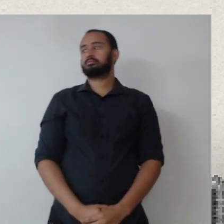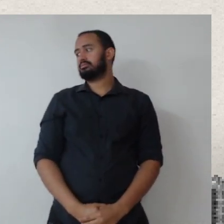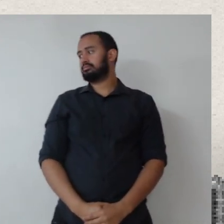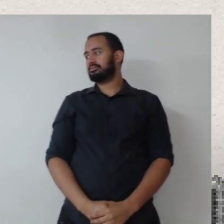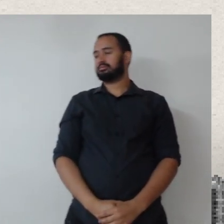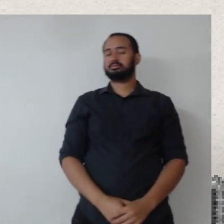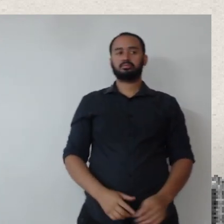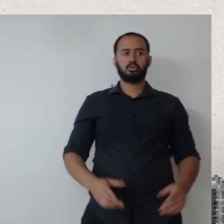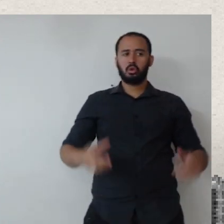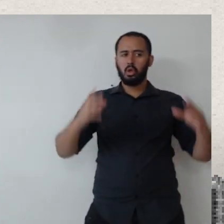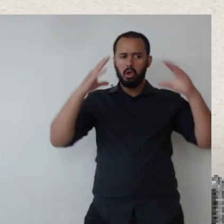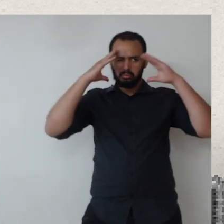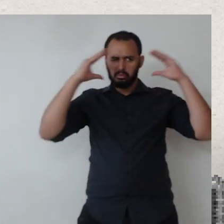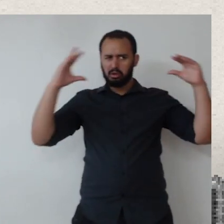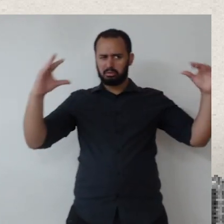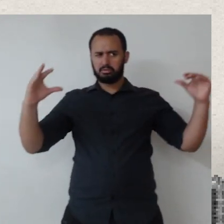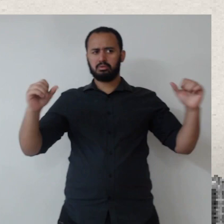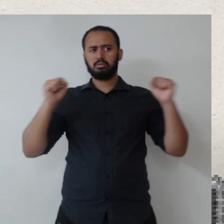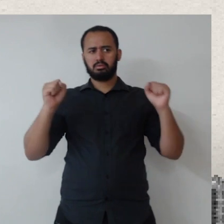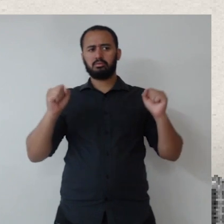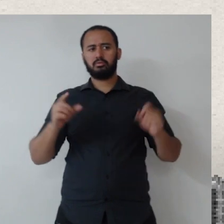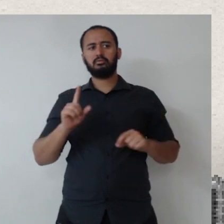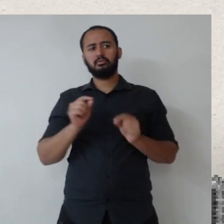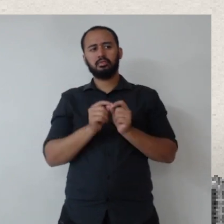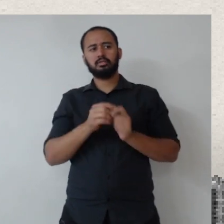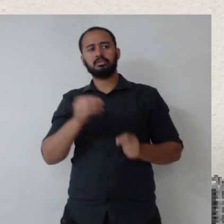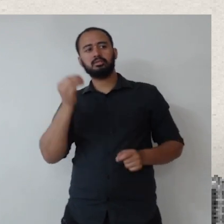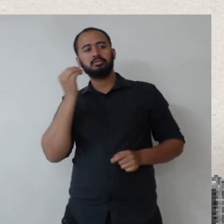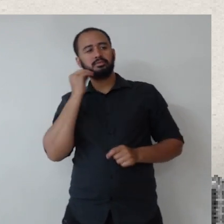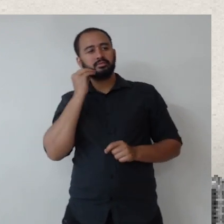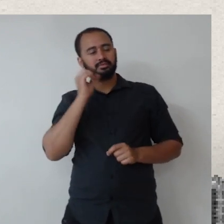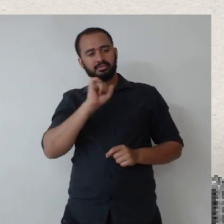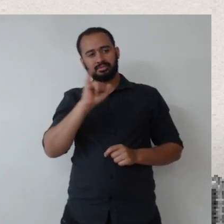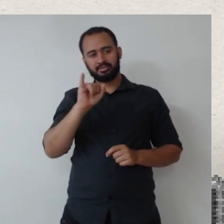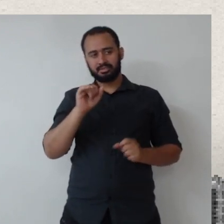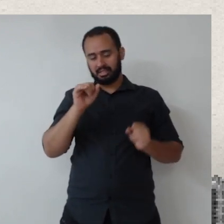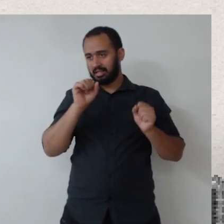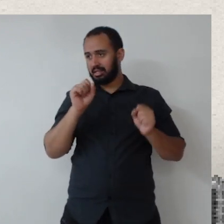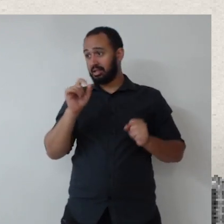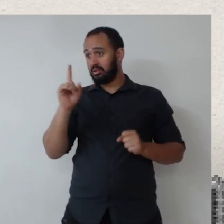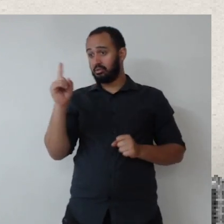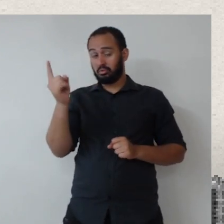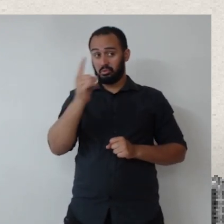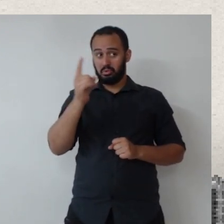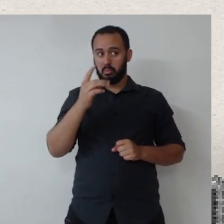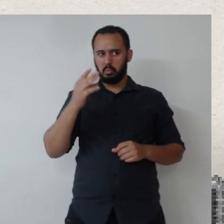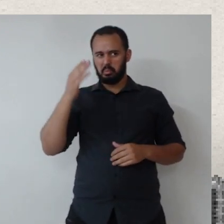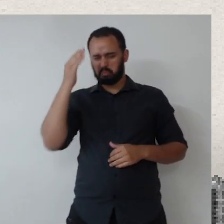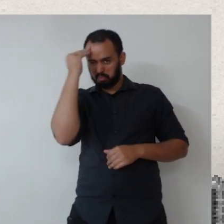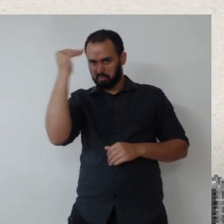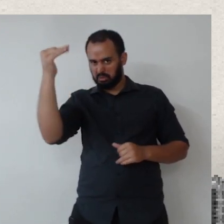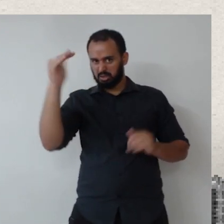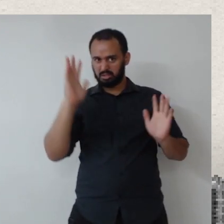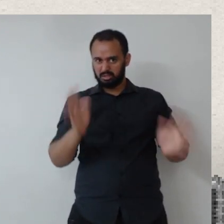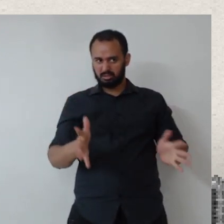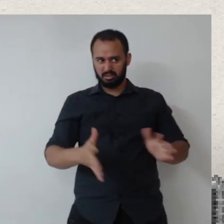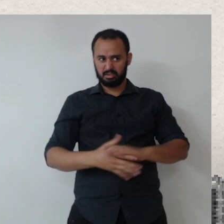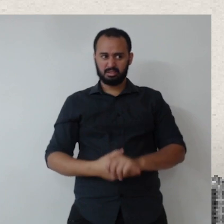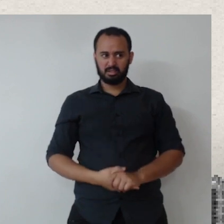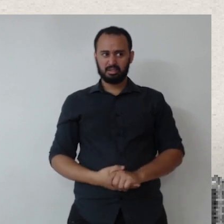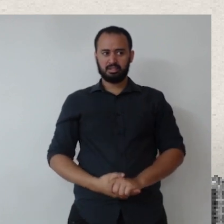Não? Tudo tranquilo? A gente pode fazer, então, um teste para saber se todo mundo está craque em ESG?